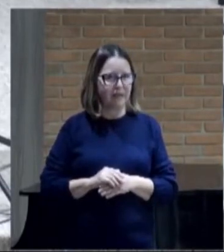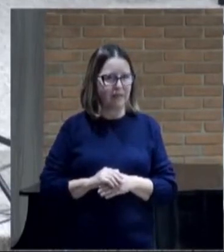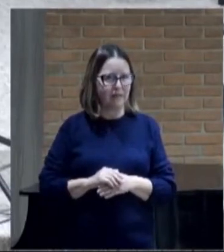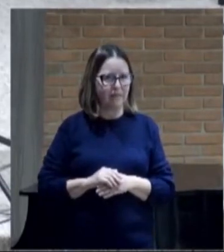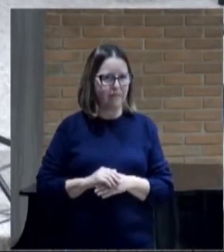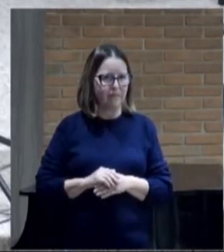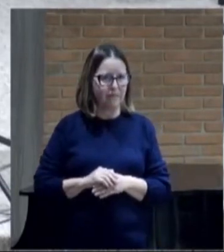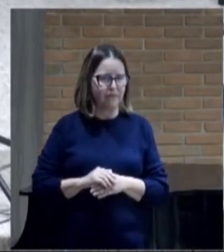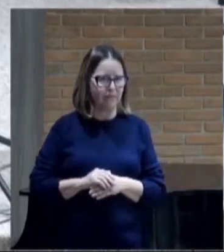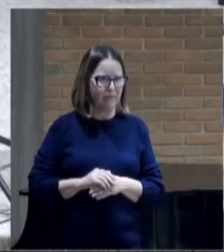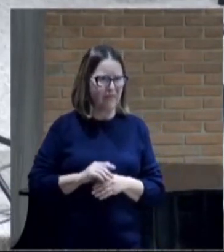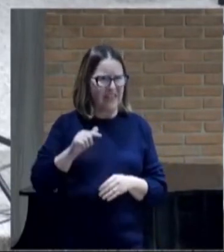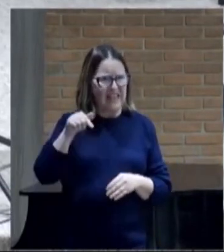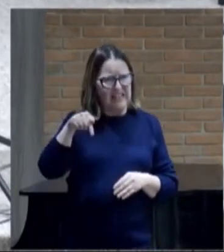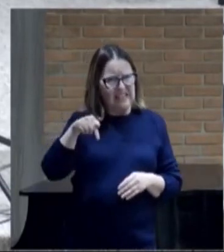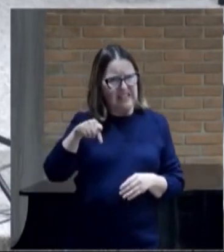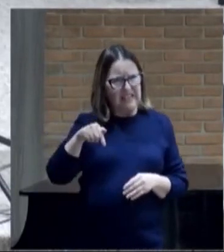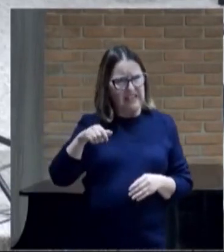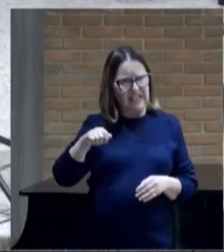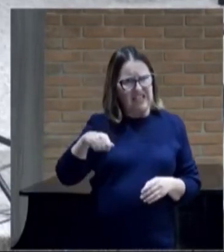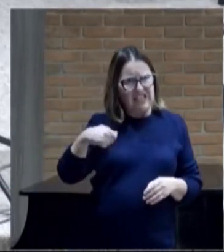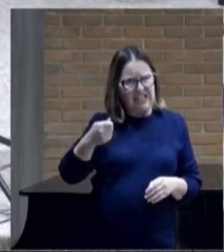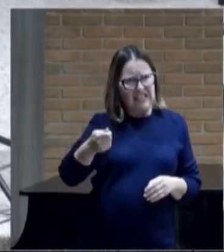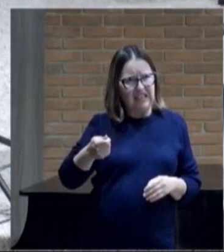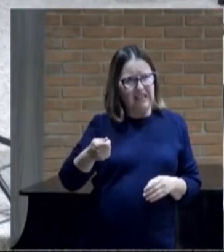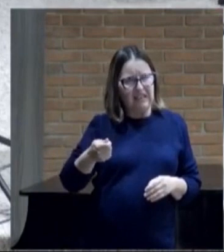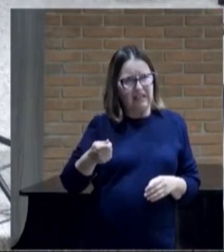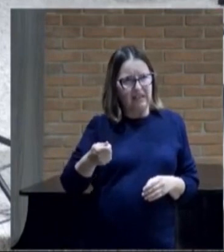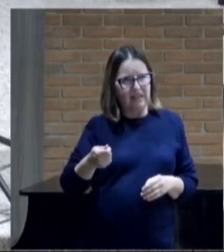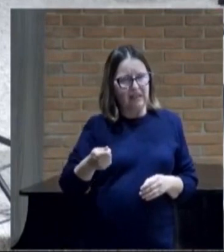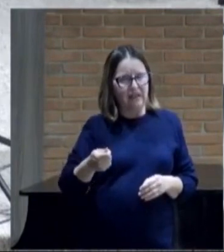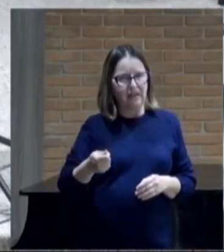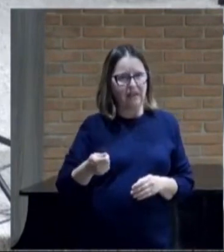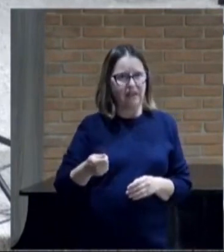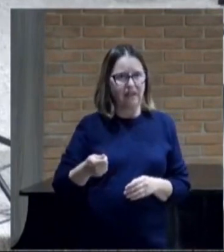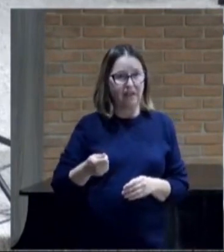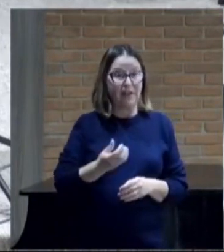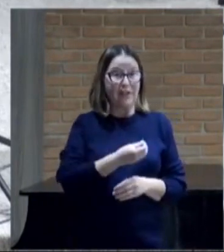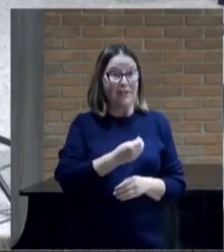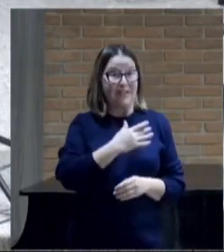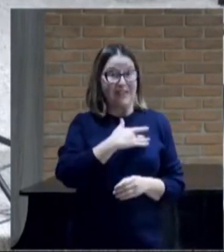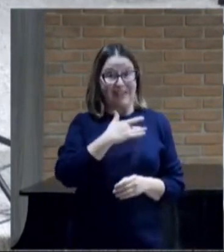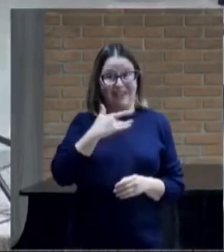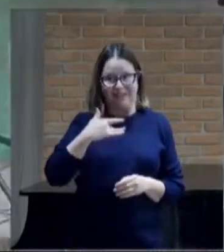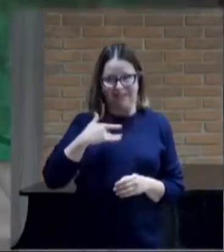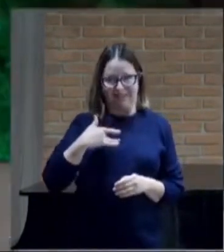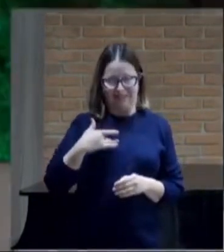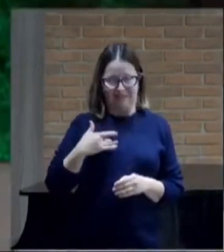sete sinais de uma vida de uma vida saudável